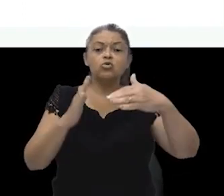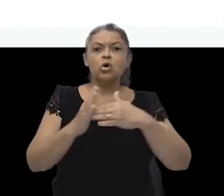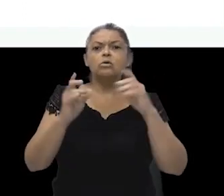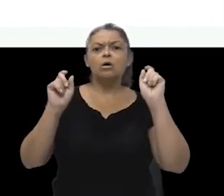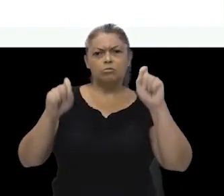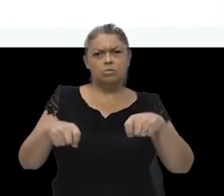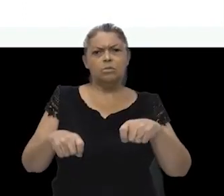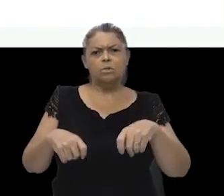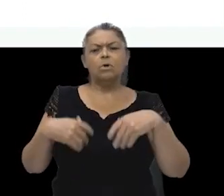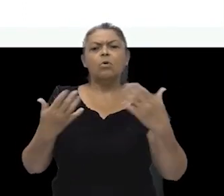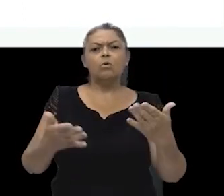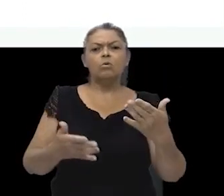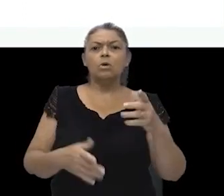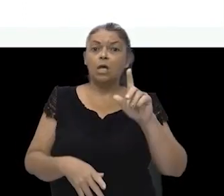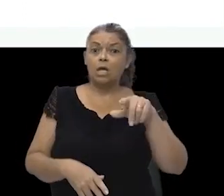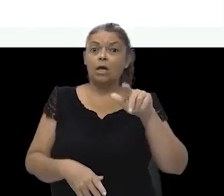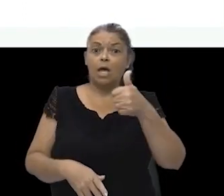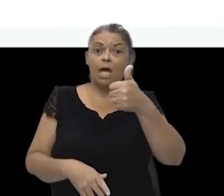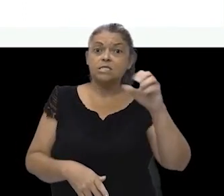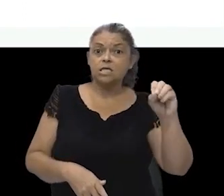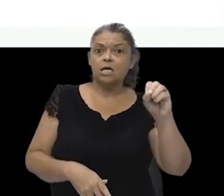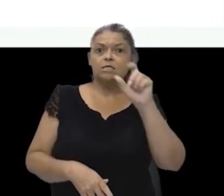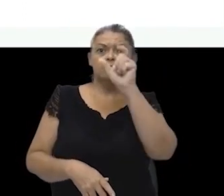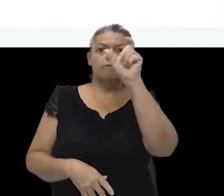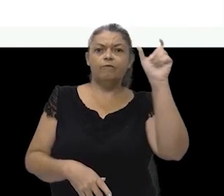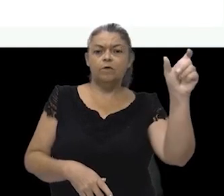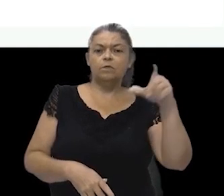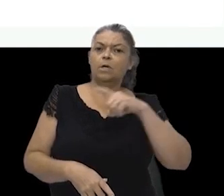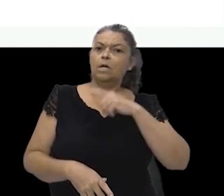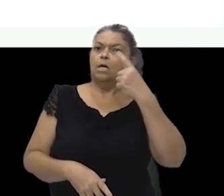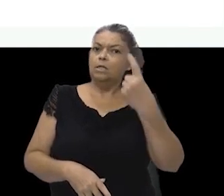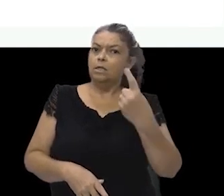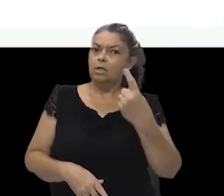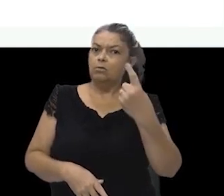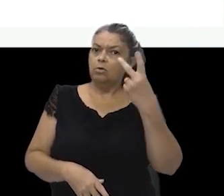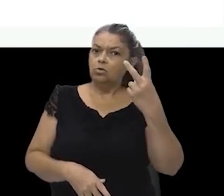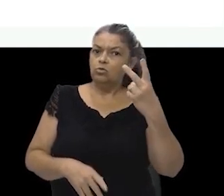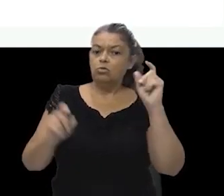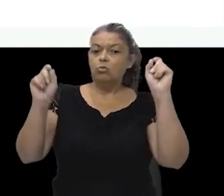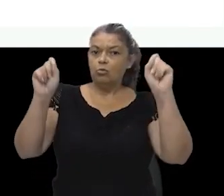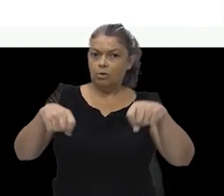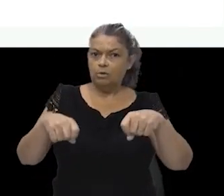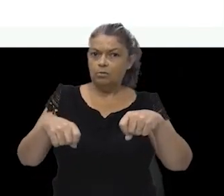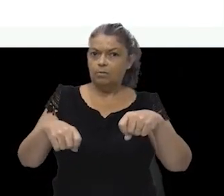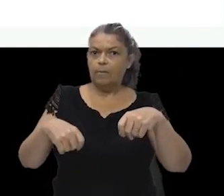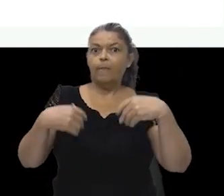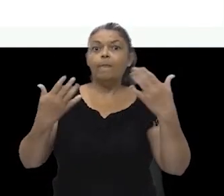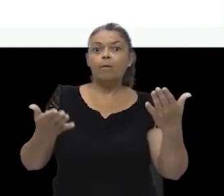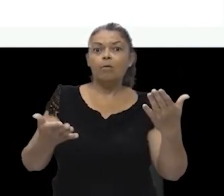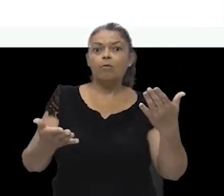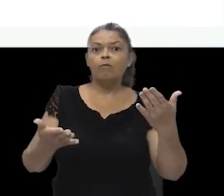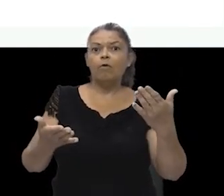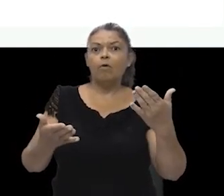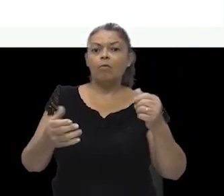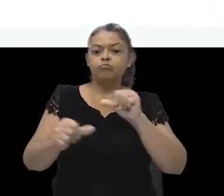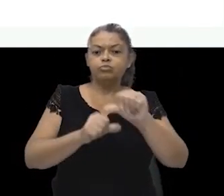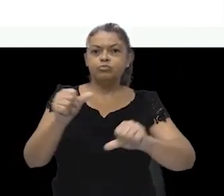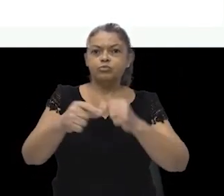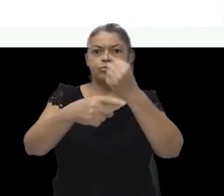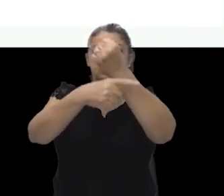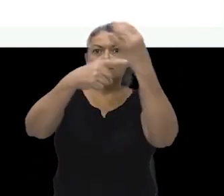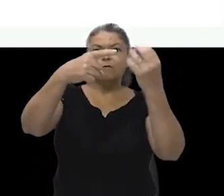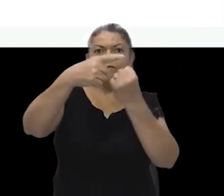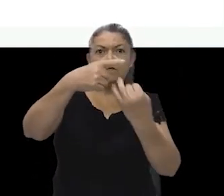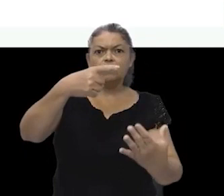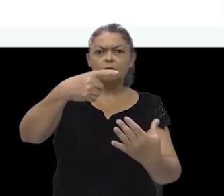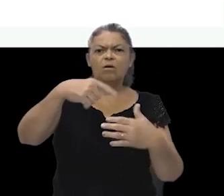que são as 10 fichas. Então, eu tenho aqui duas probabilidades em forma de fração. Mas